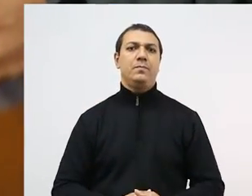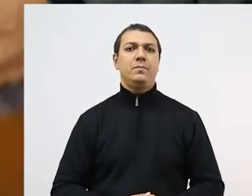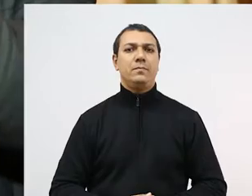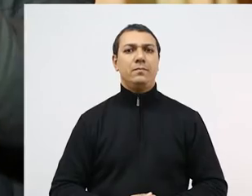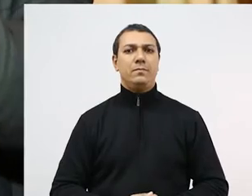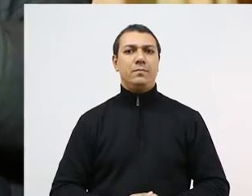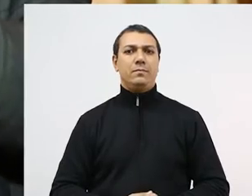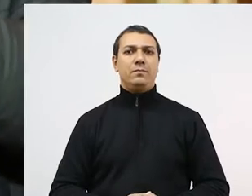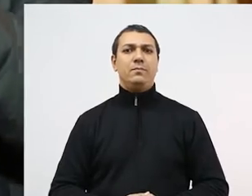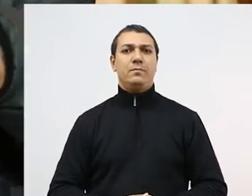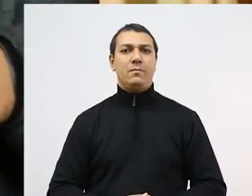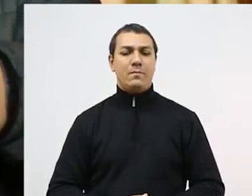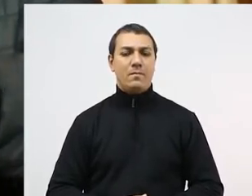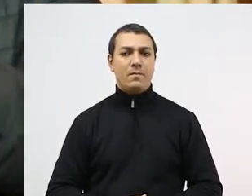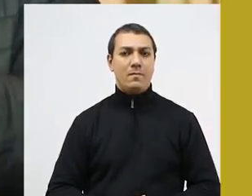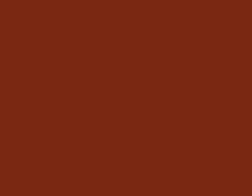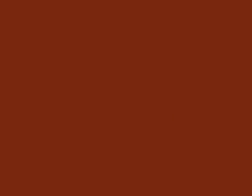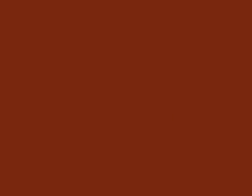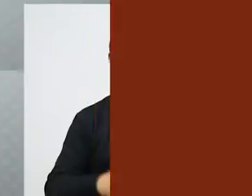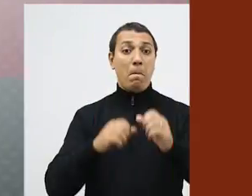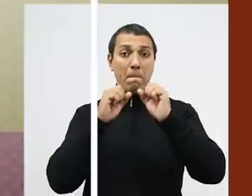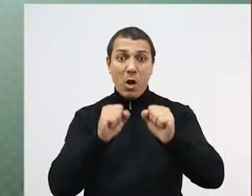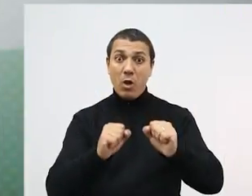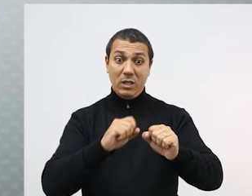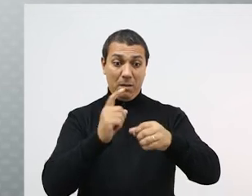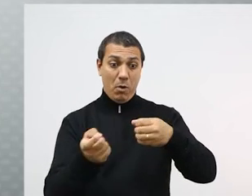Coloco na minha bolsa, na pasta ou na mochila.